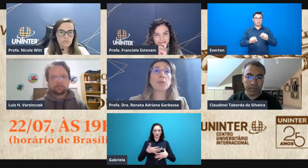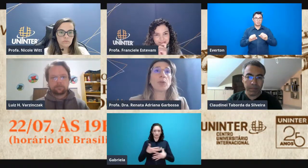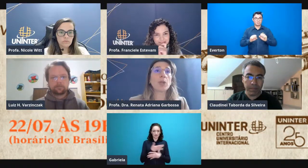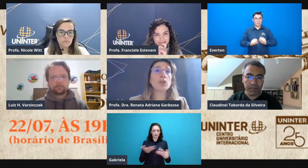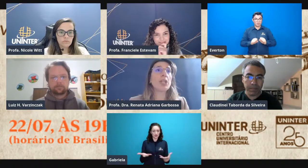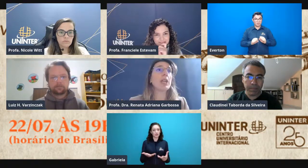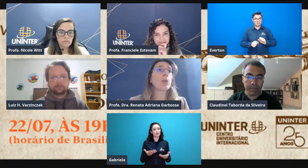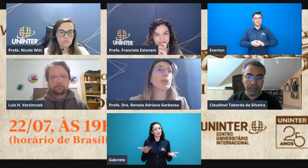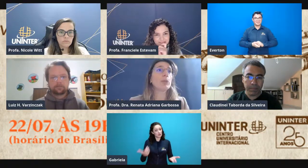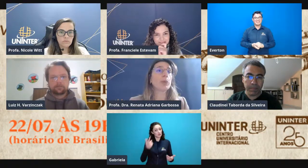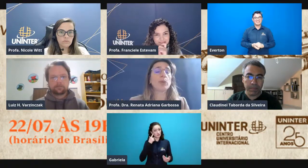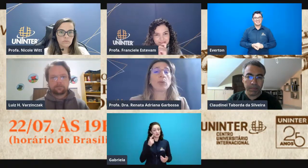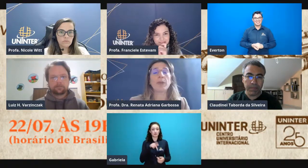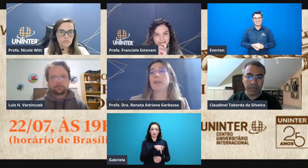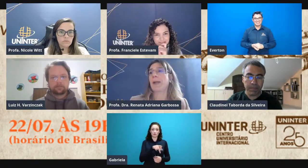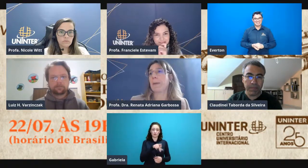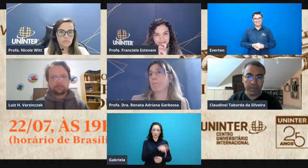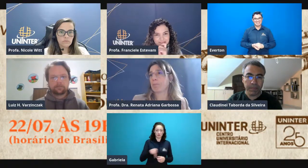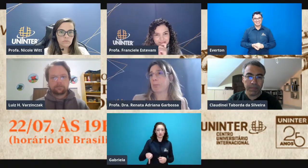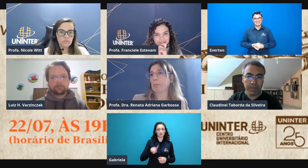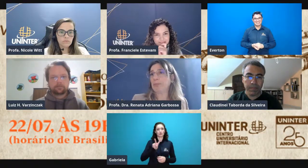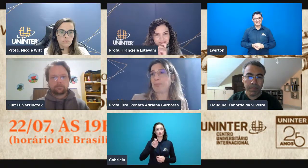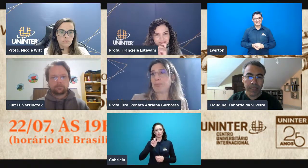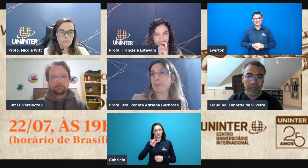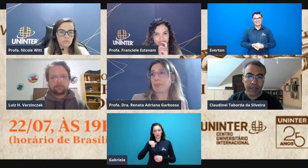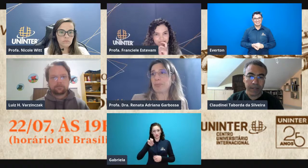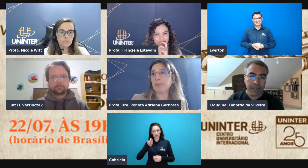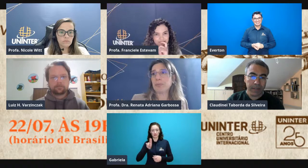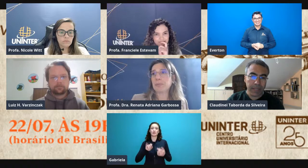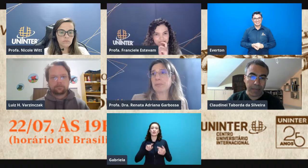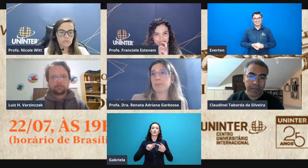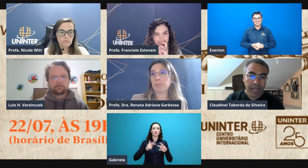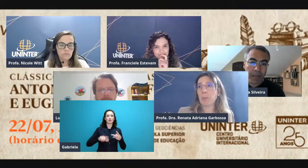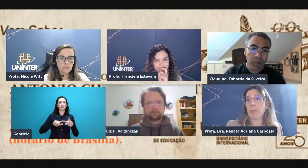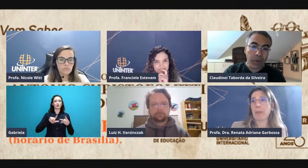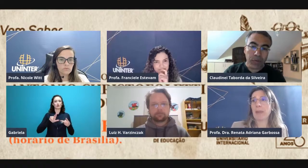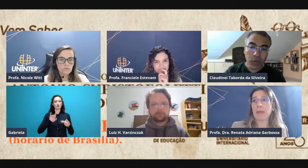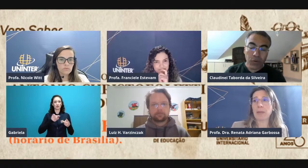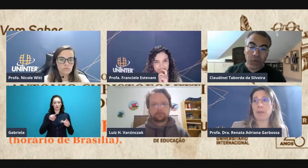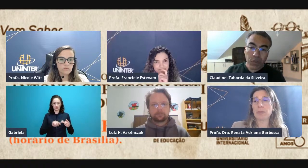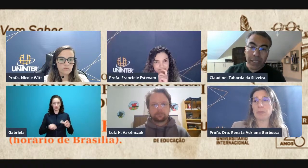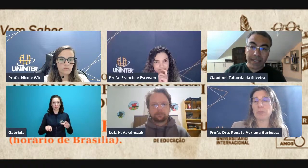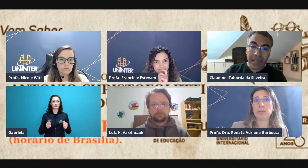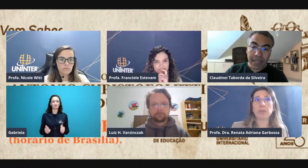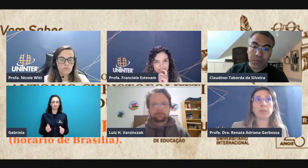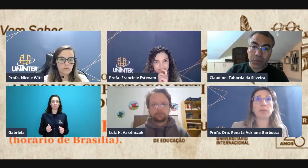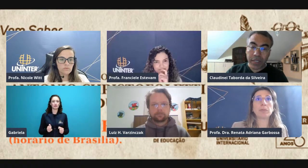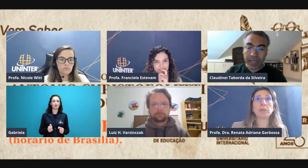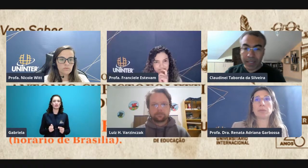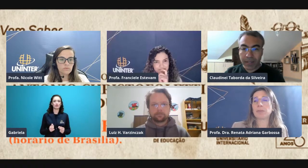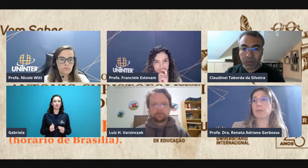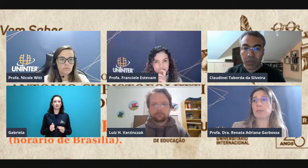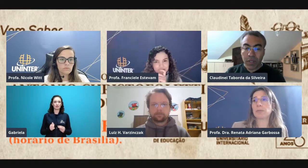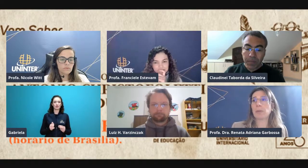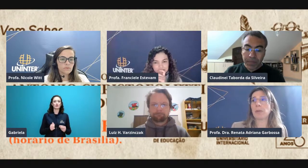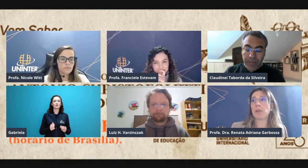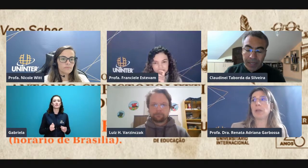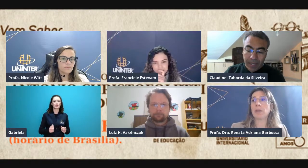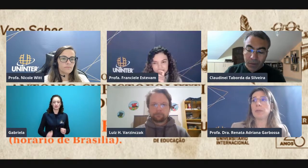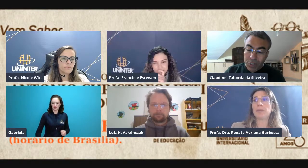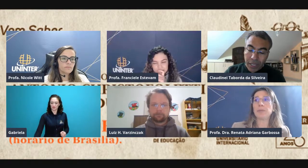o professor Claudinei quanto para o Luiz daí tá bom eu vou tentar responder então